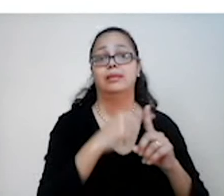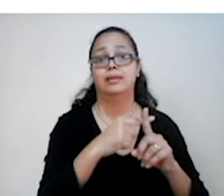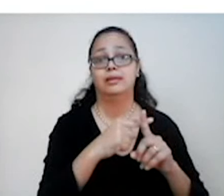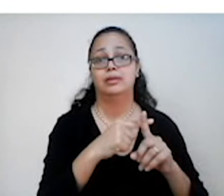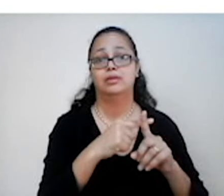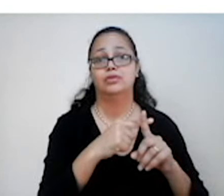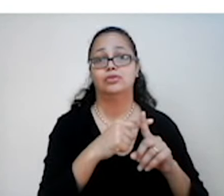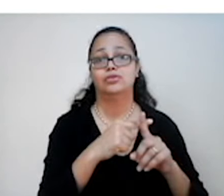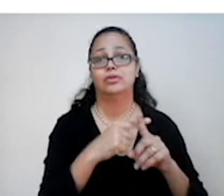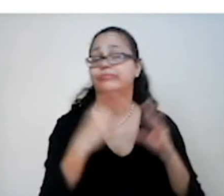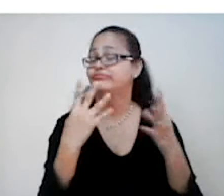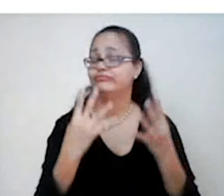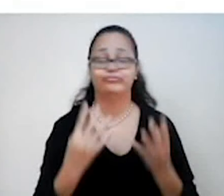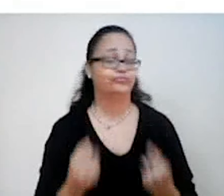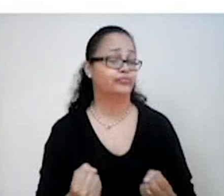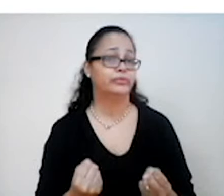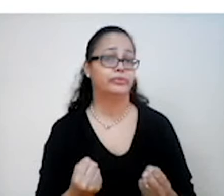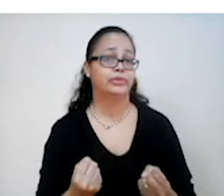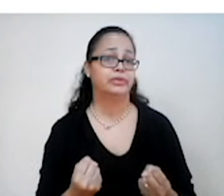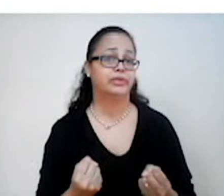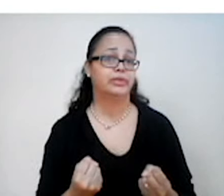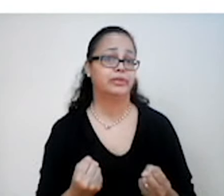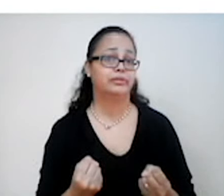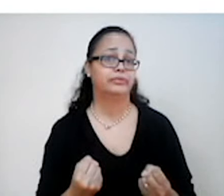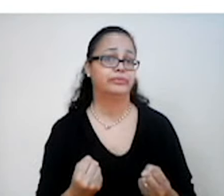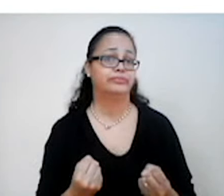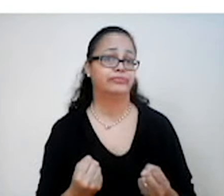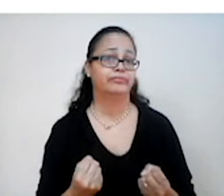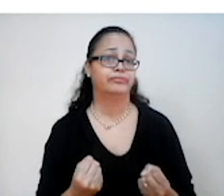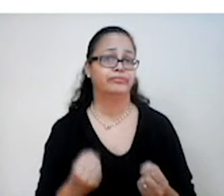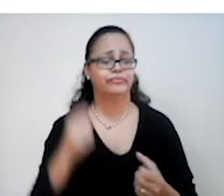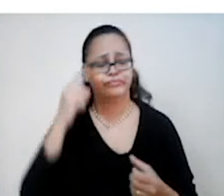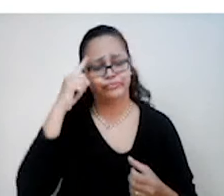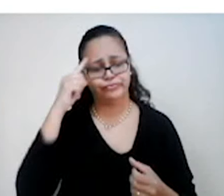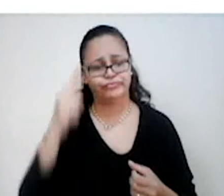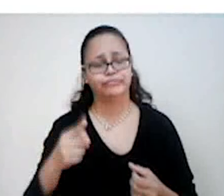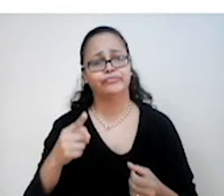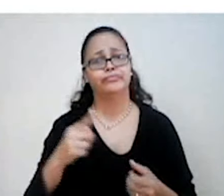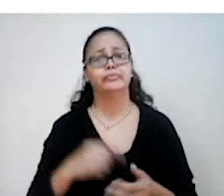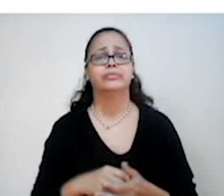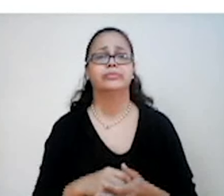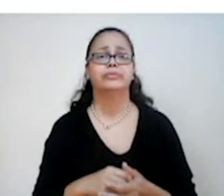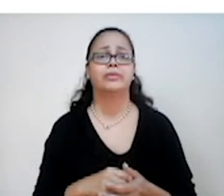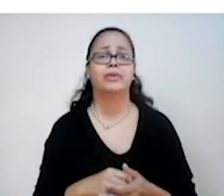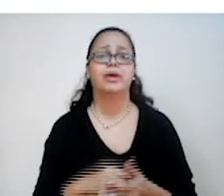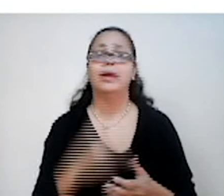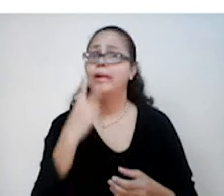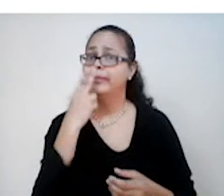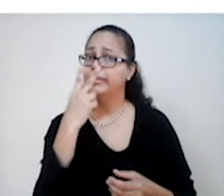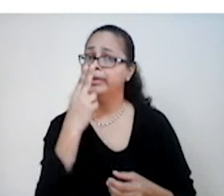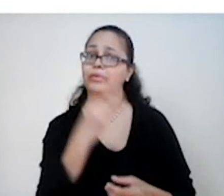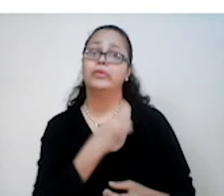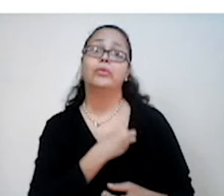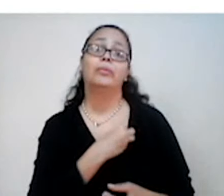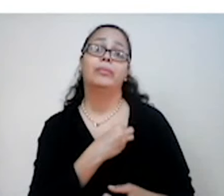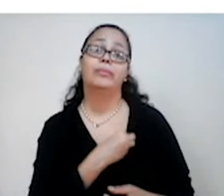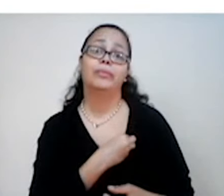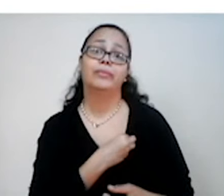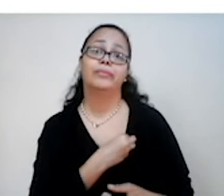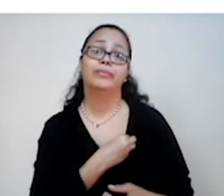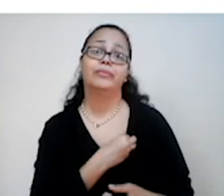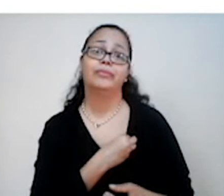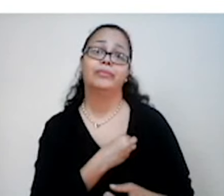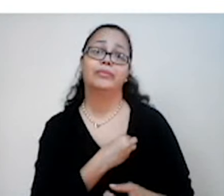igreja não concordava e condenava, né? Considerava, então, como se fosse um pecado ter lucro,